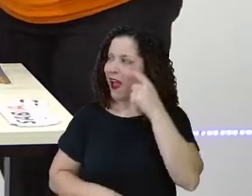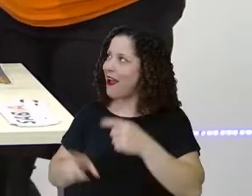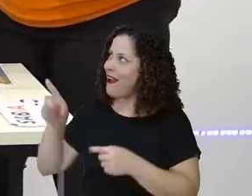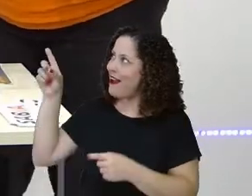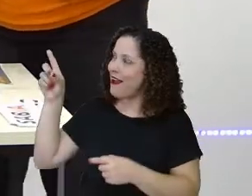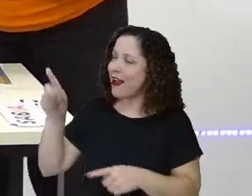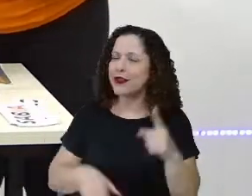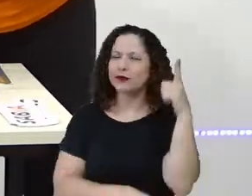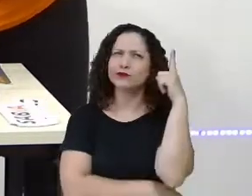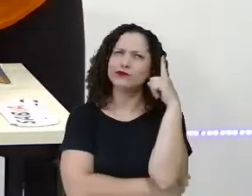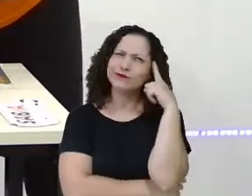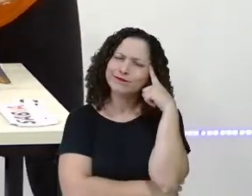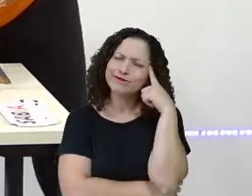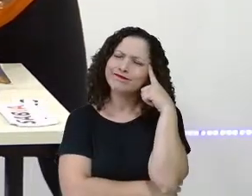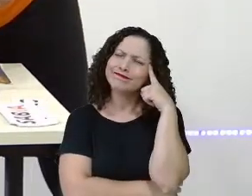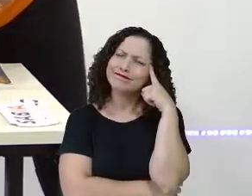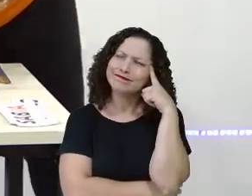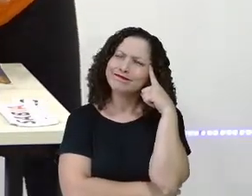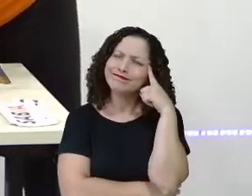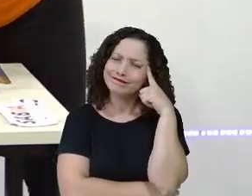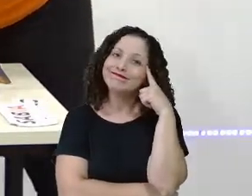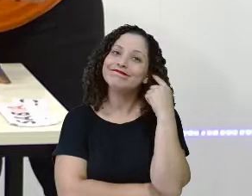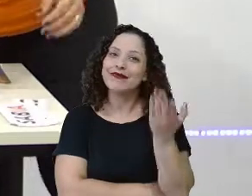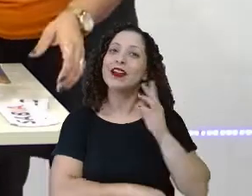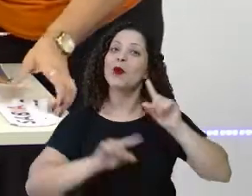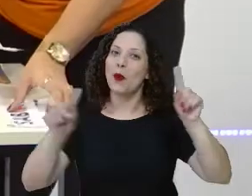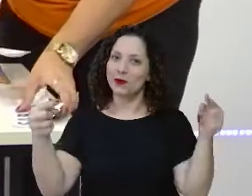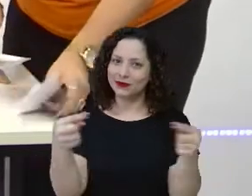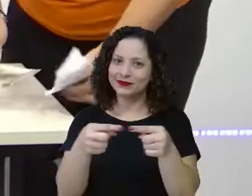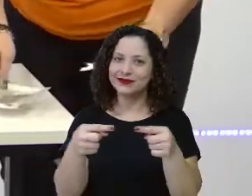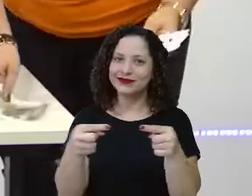Olha aí! Vamos colocar aqui, né? Pensando.